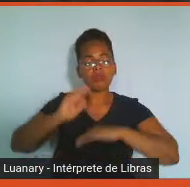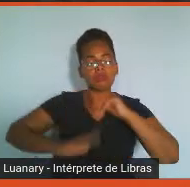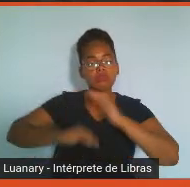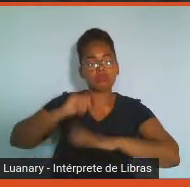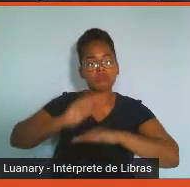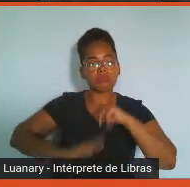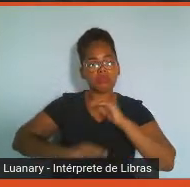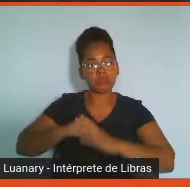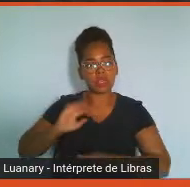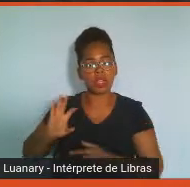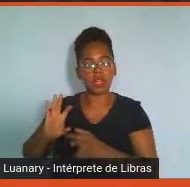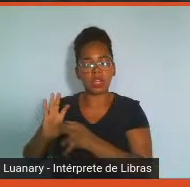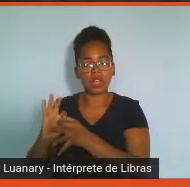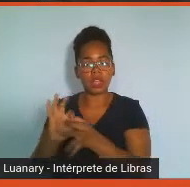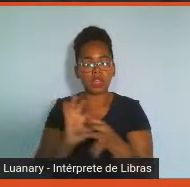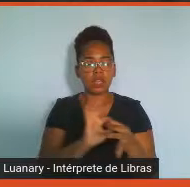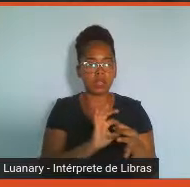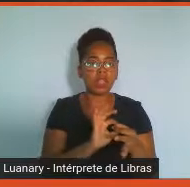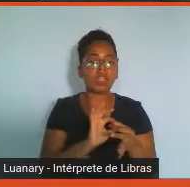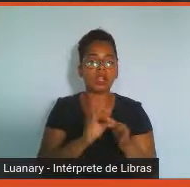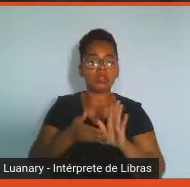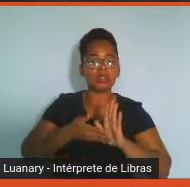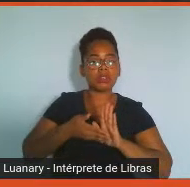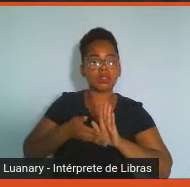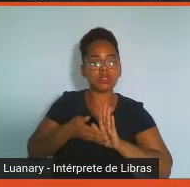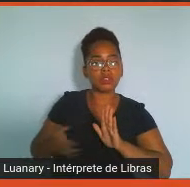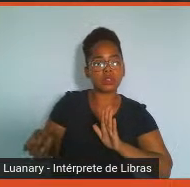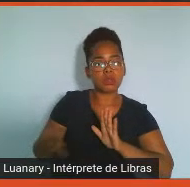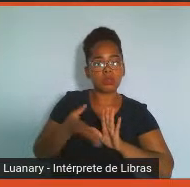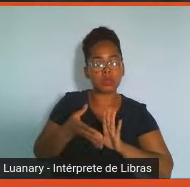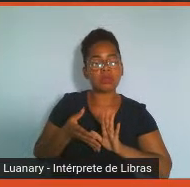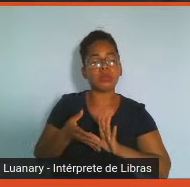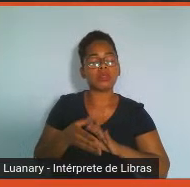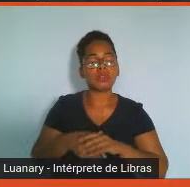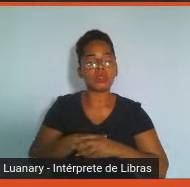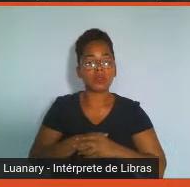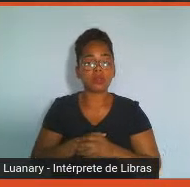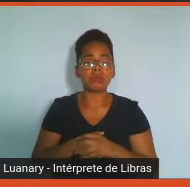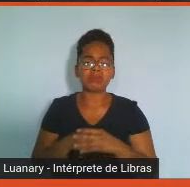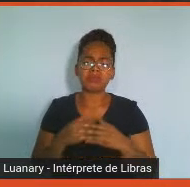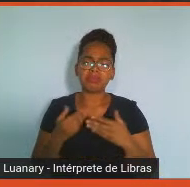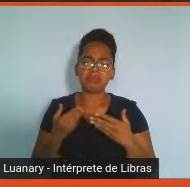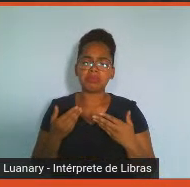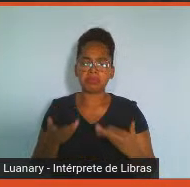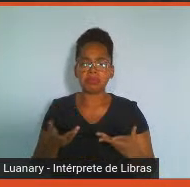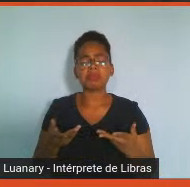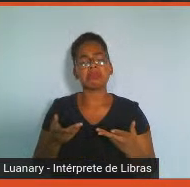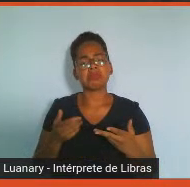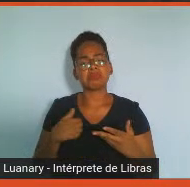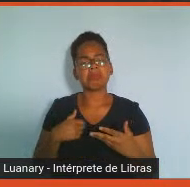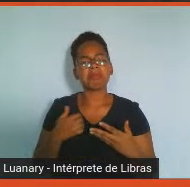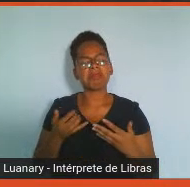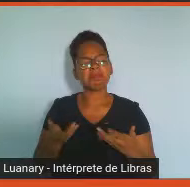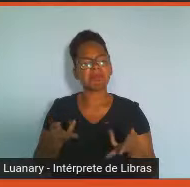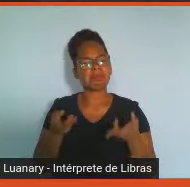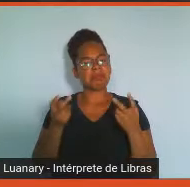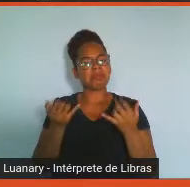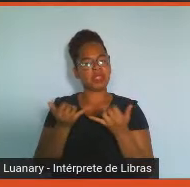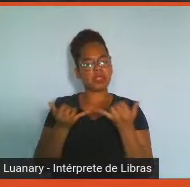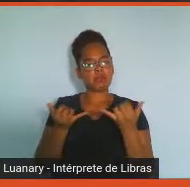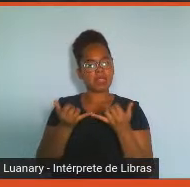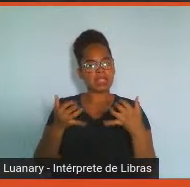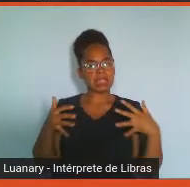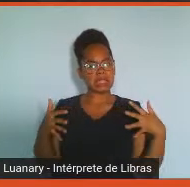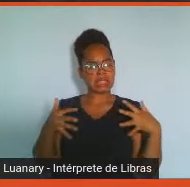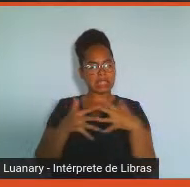propostas, elas vão se convergir, e isso parece que torna até tudo mais complexo, mas, na verdade, traz